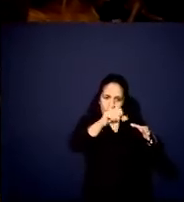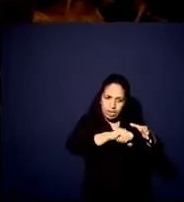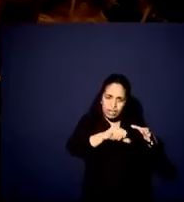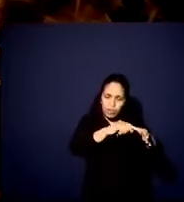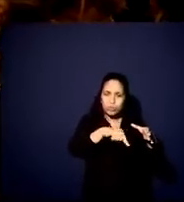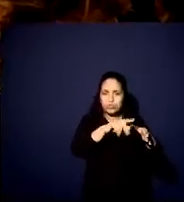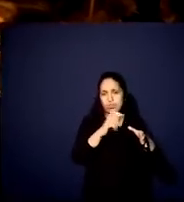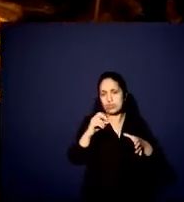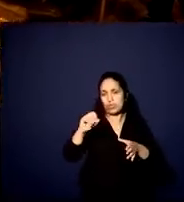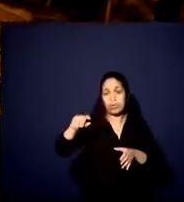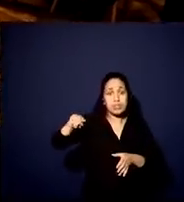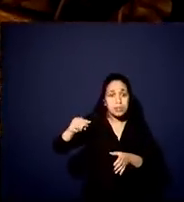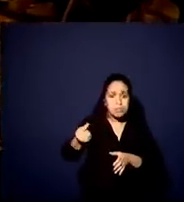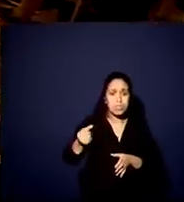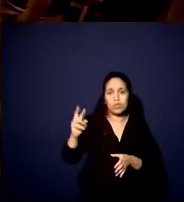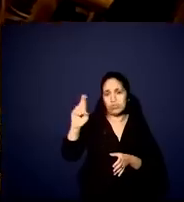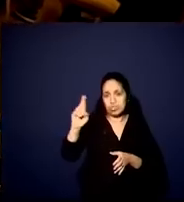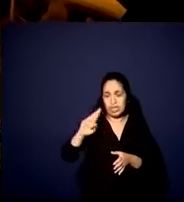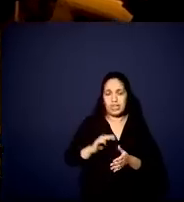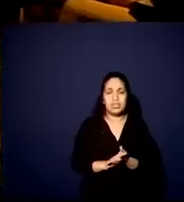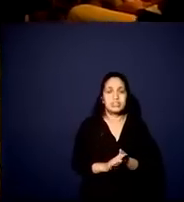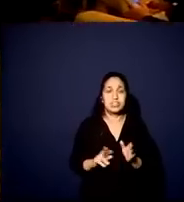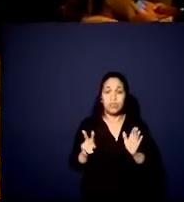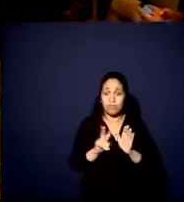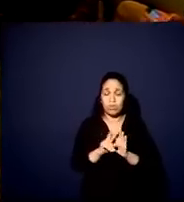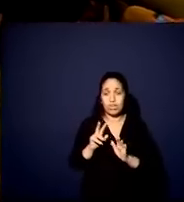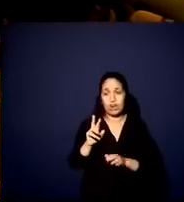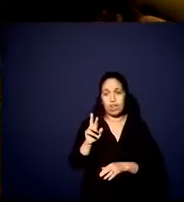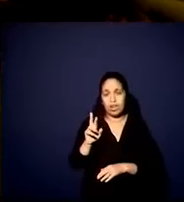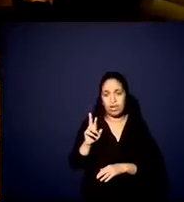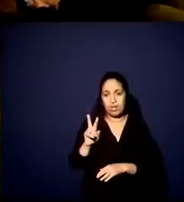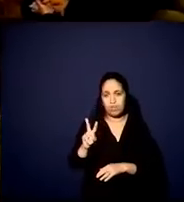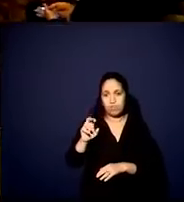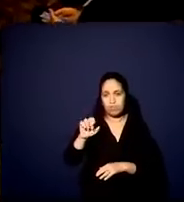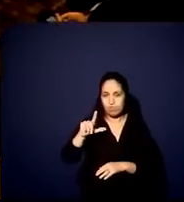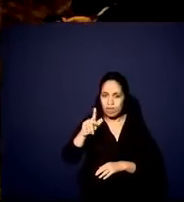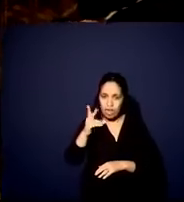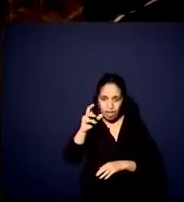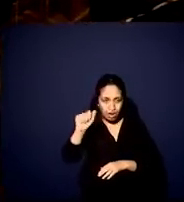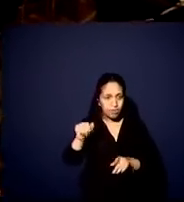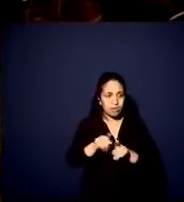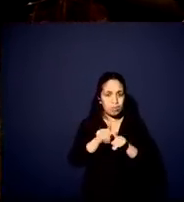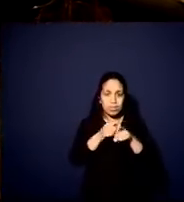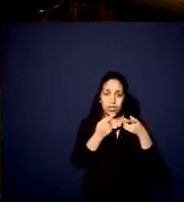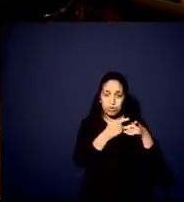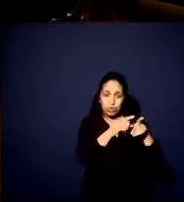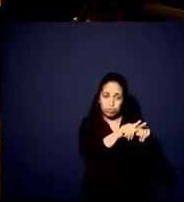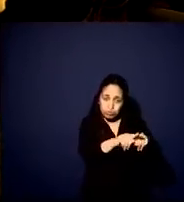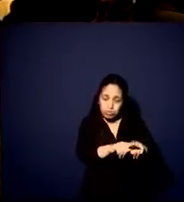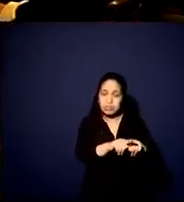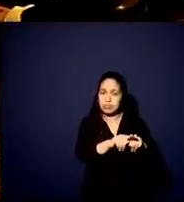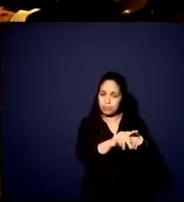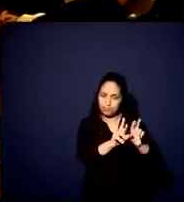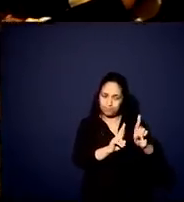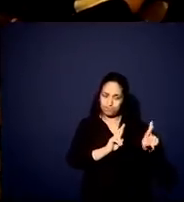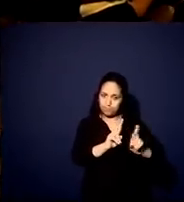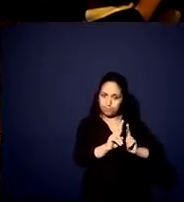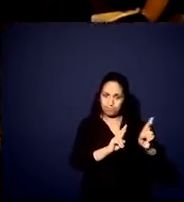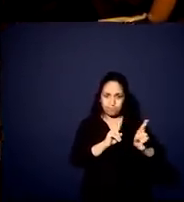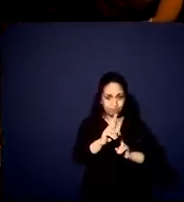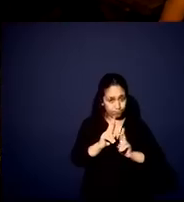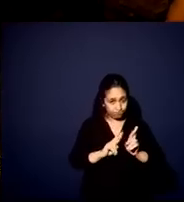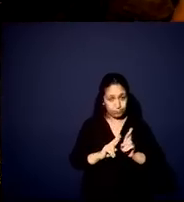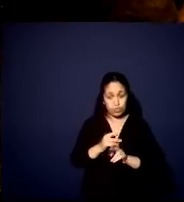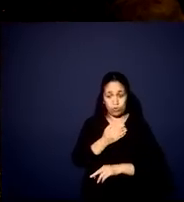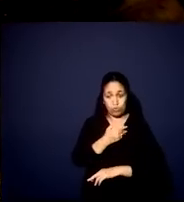fizemos o Parque Vila Velha, temos agora as concessões rodoviárias, que é uma parceria com o governo federal, até o